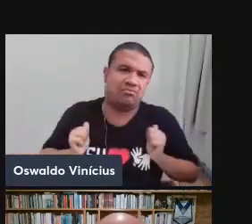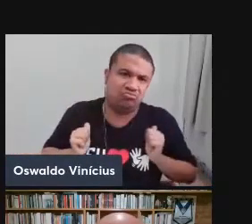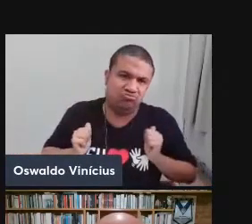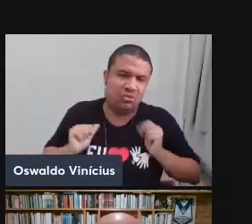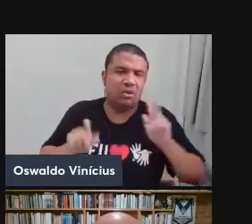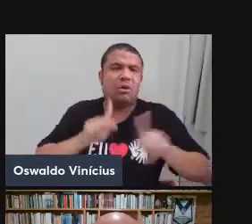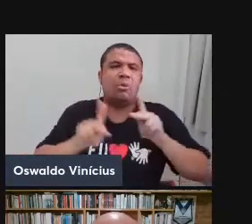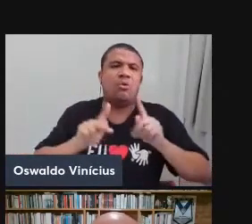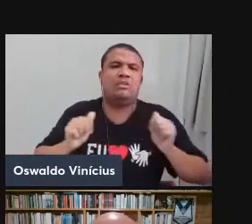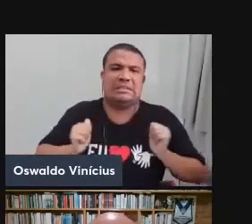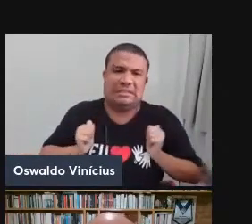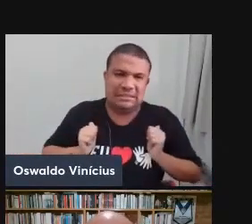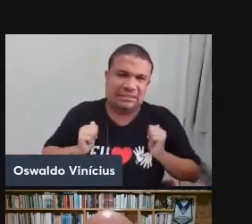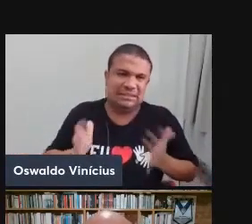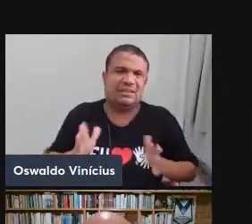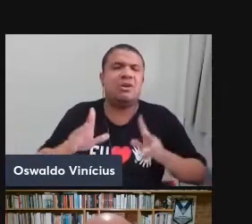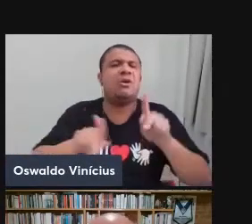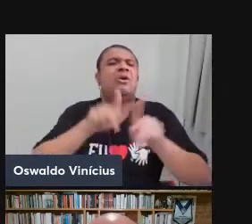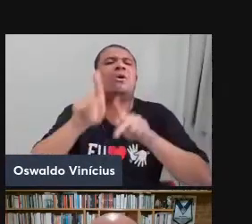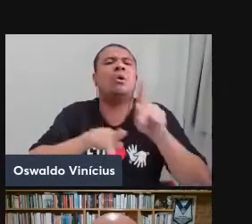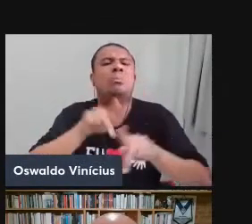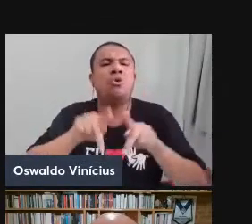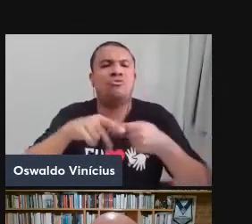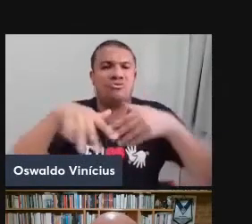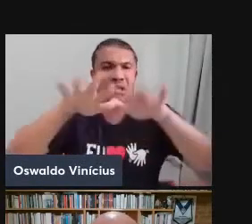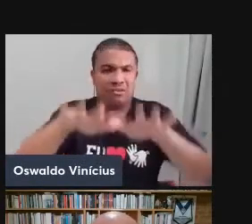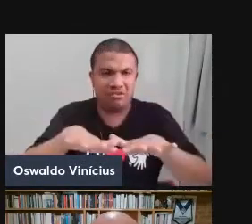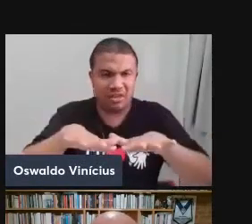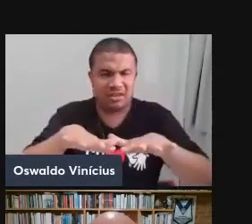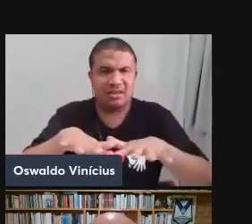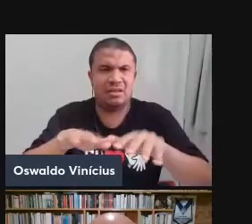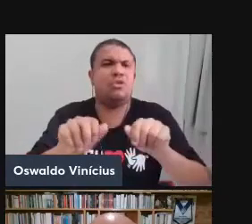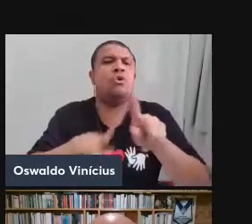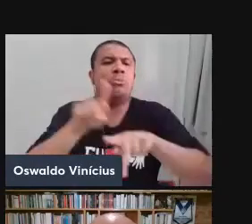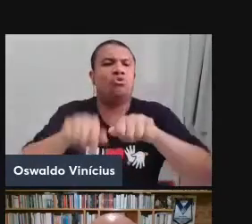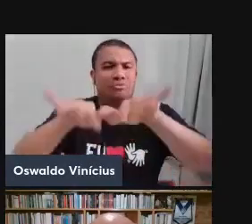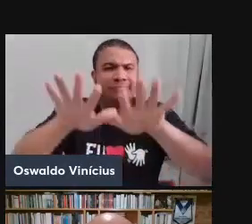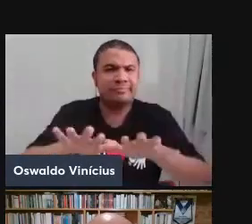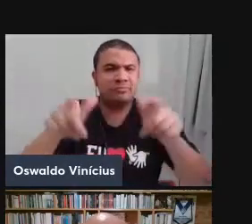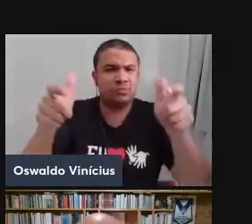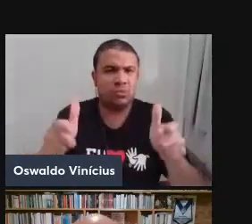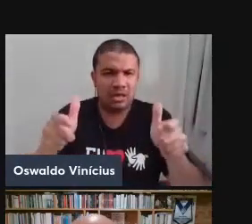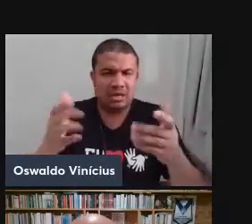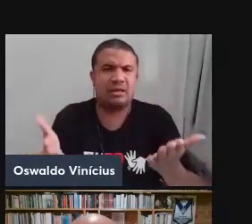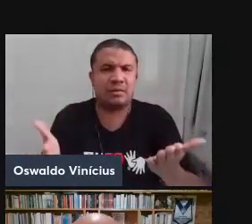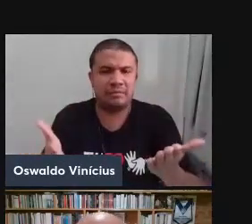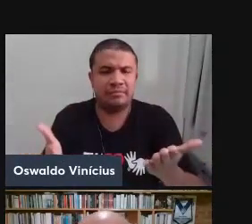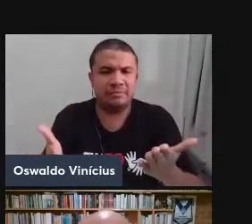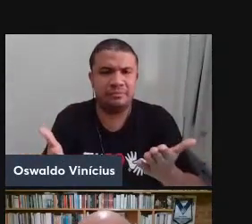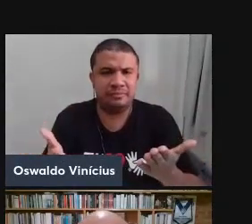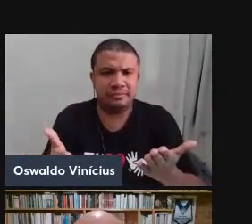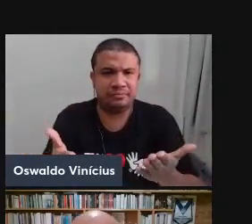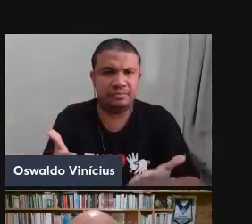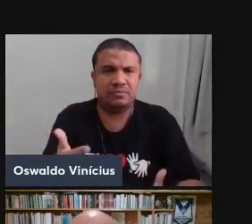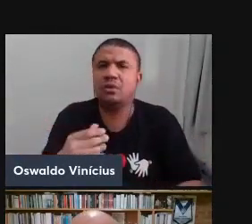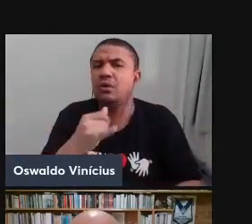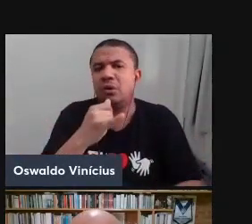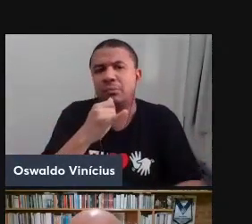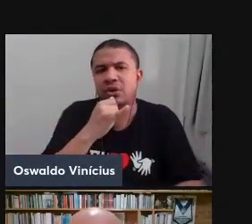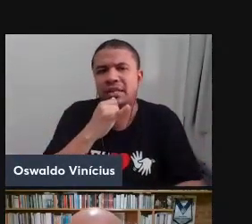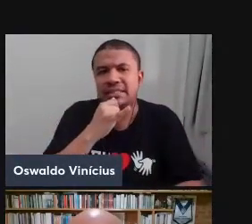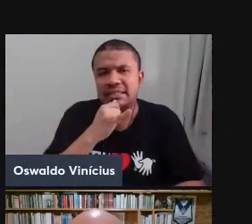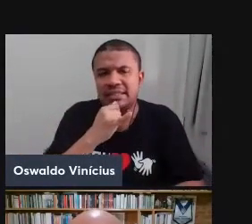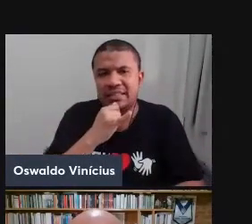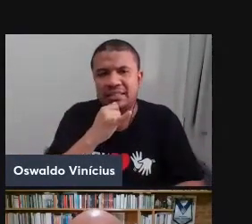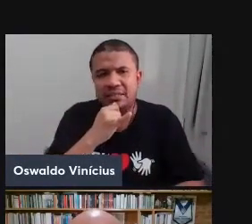povos sedentários são aqueles povos que se fixam em um determinado lugar. E aí eu coloquei como fundo desse slide